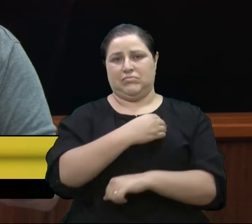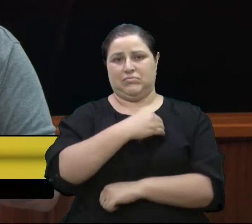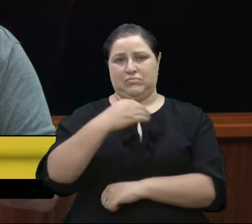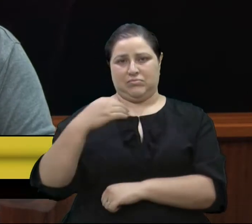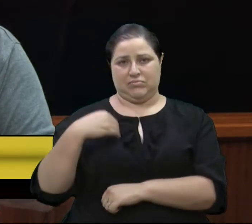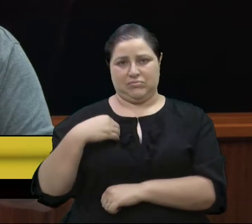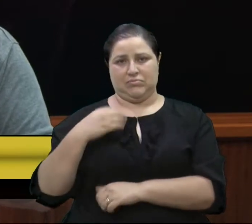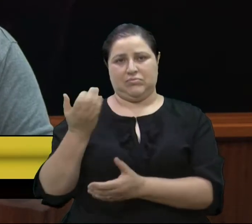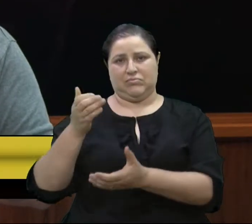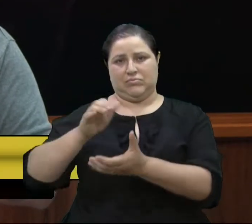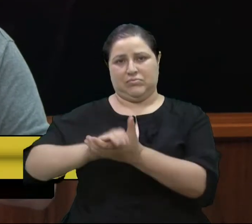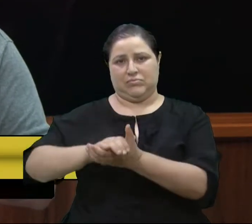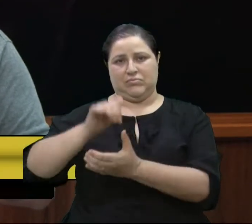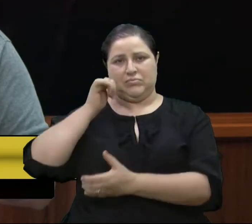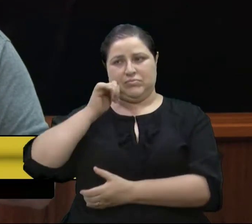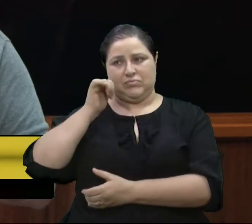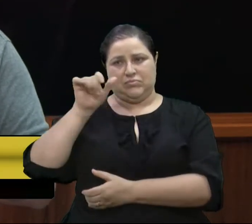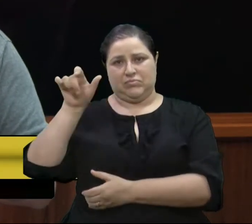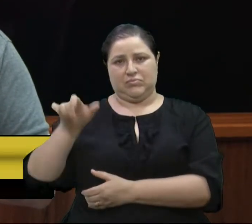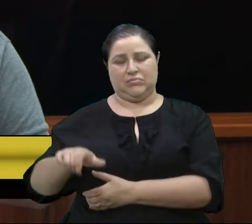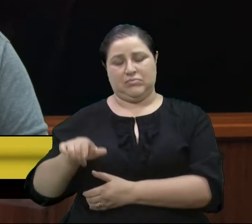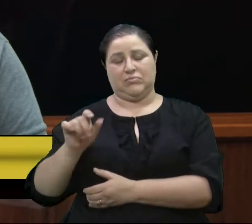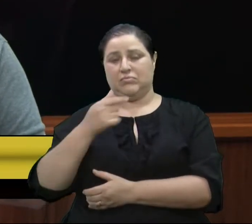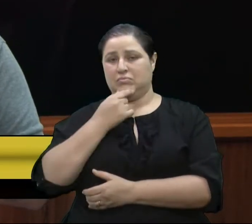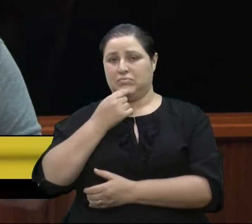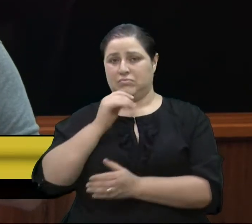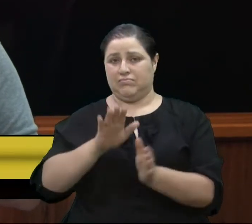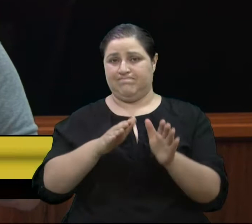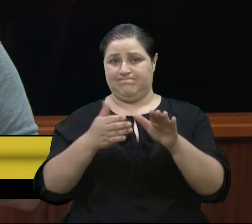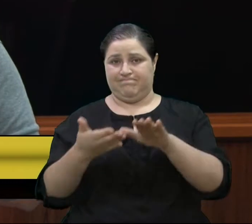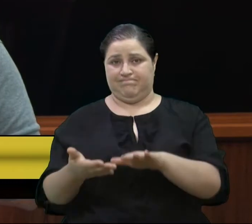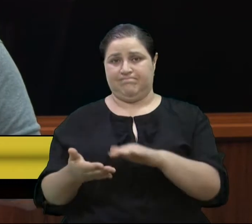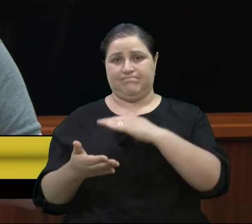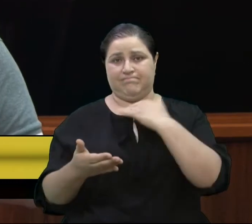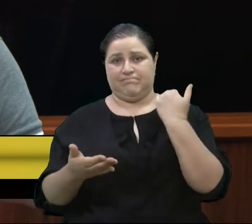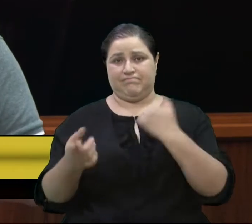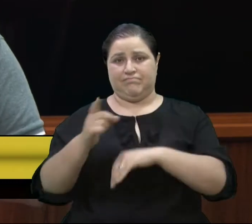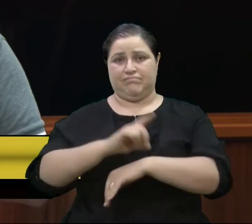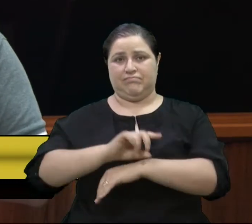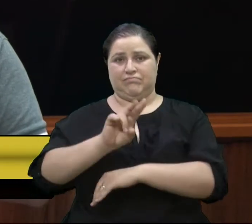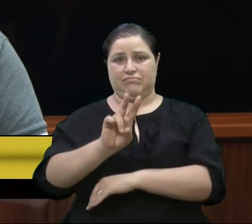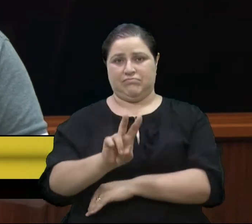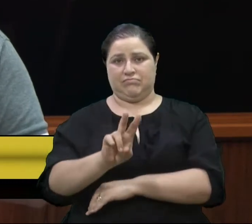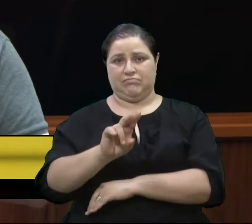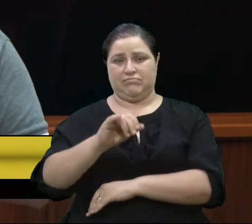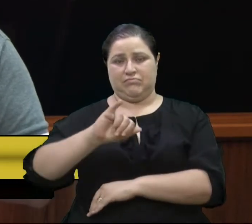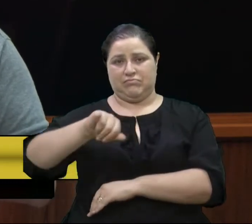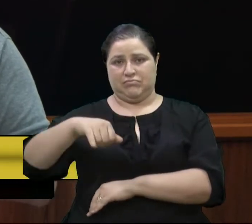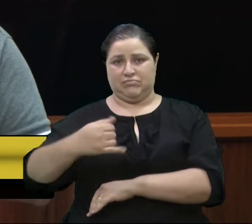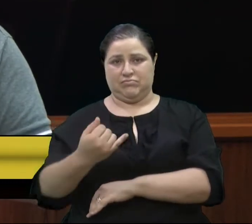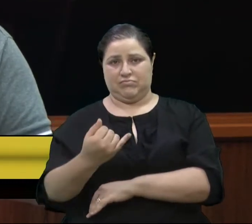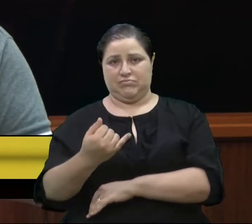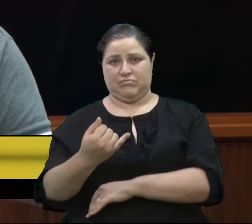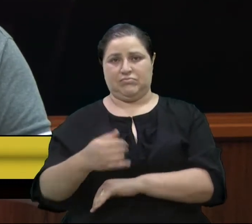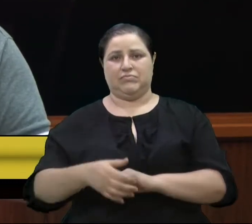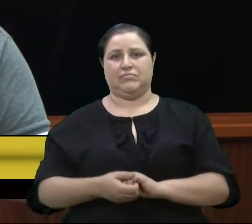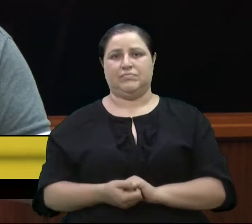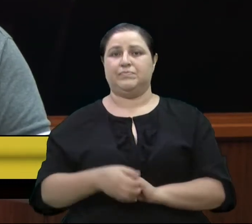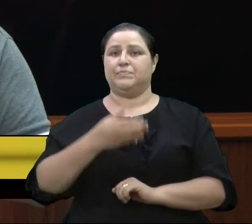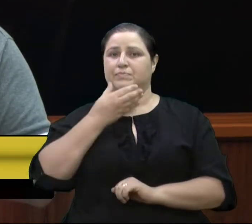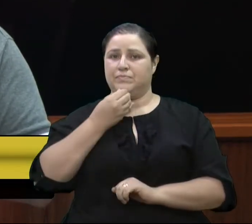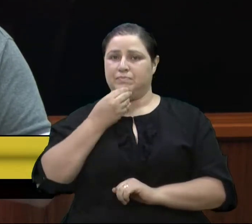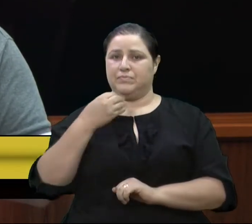Souza, ocorrida no dia 2 de janeiro. Doutor Edmundo foi